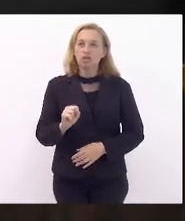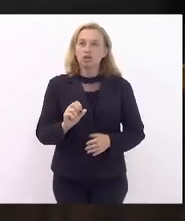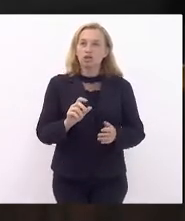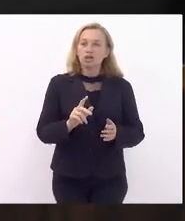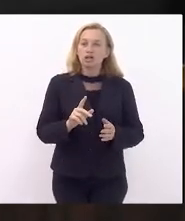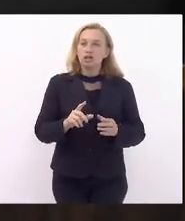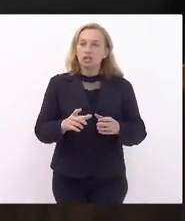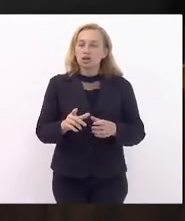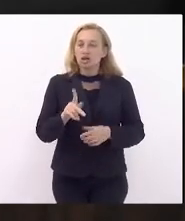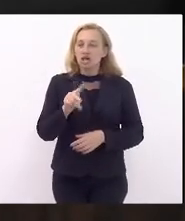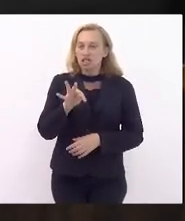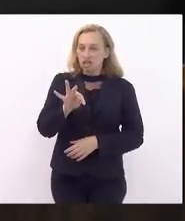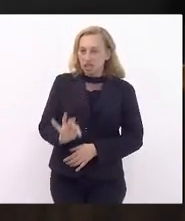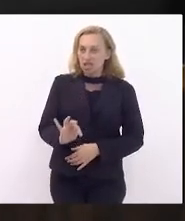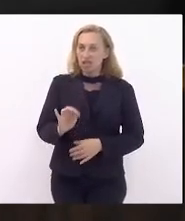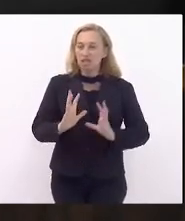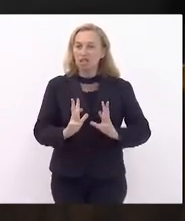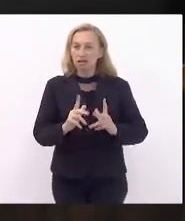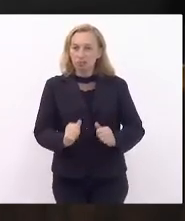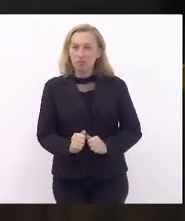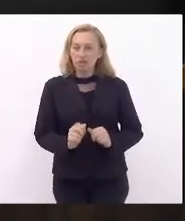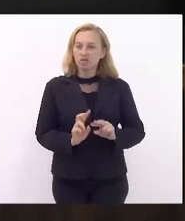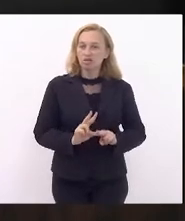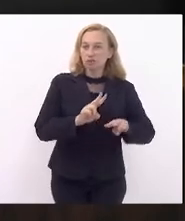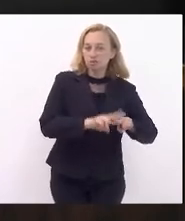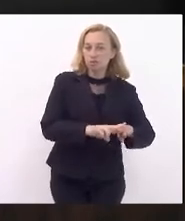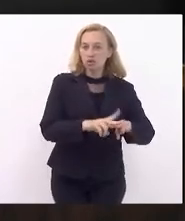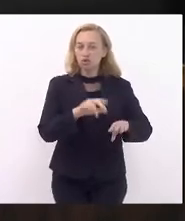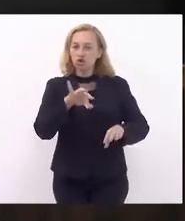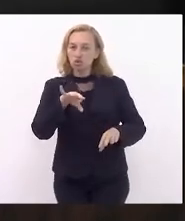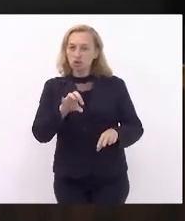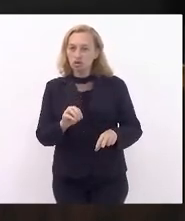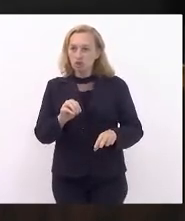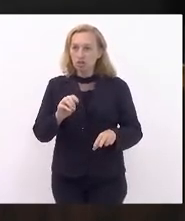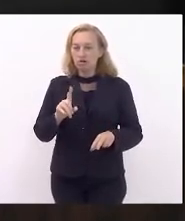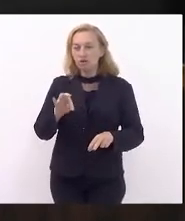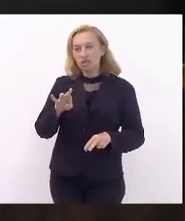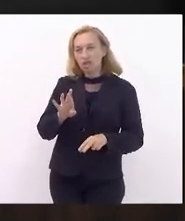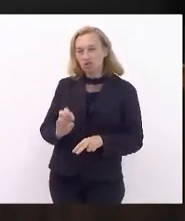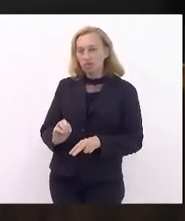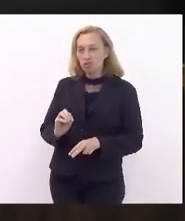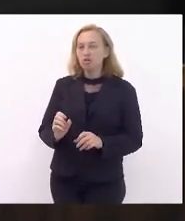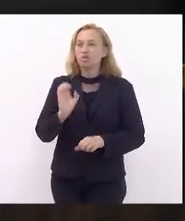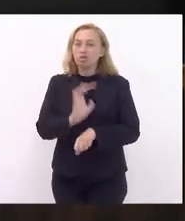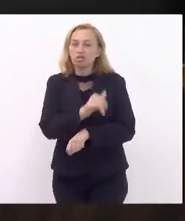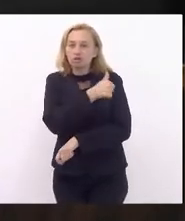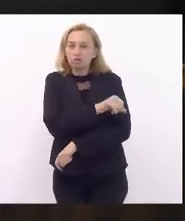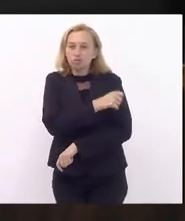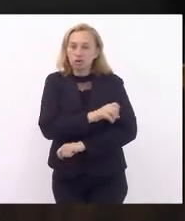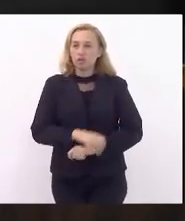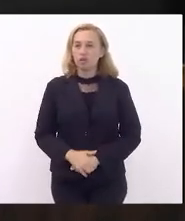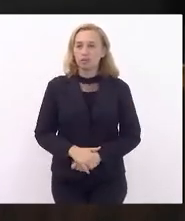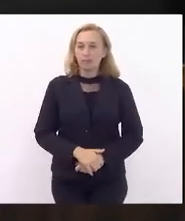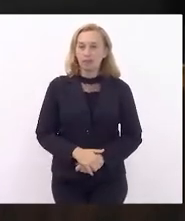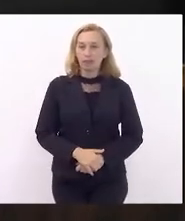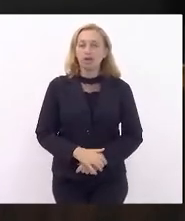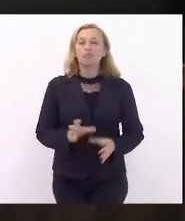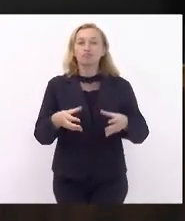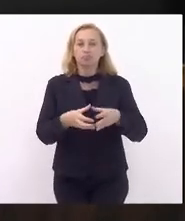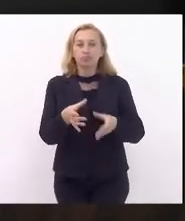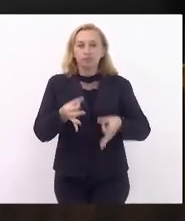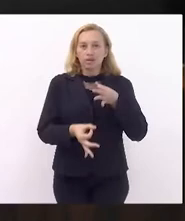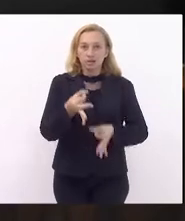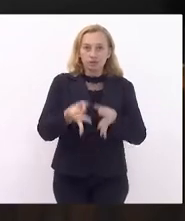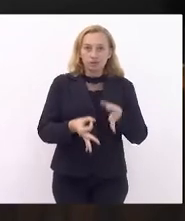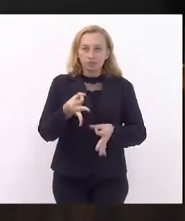de higiene diferenciado no sistema prisional sócio-educativo para ingressos no Estado do Rio de Janeiro. dependendo de pareceres das comissões de